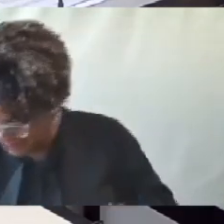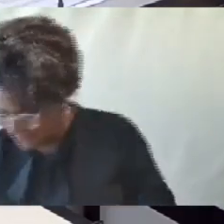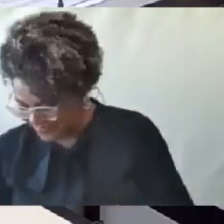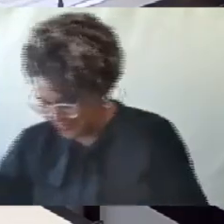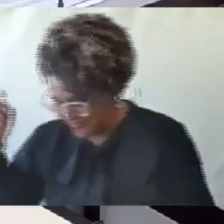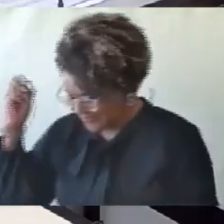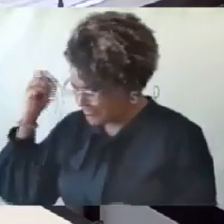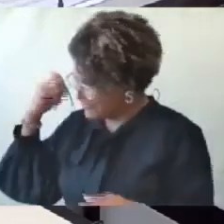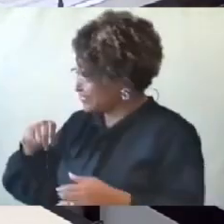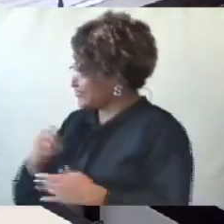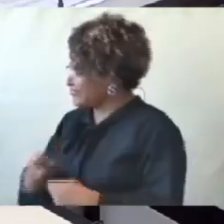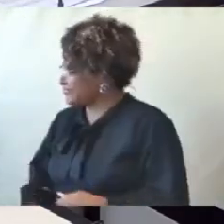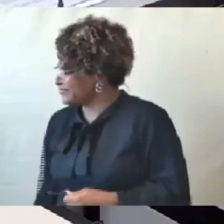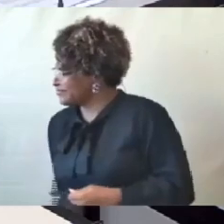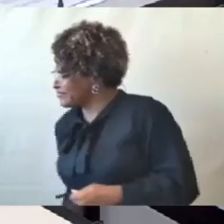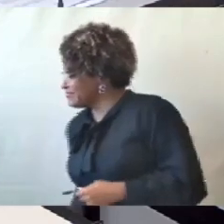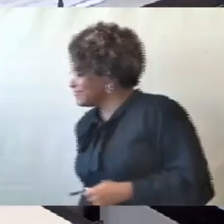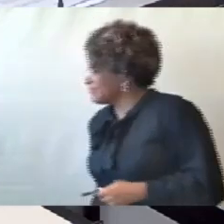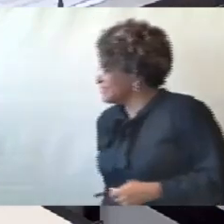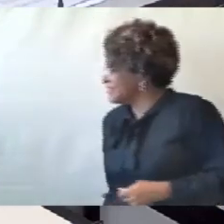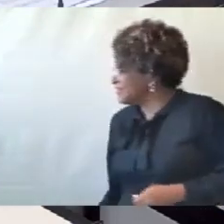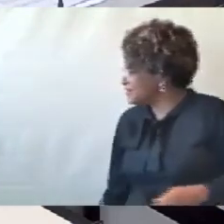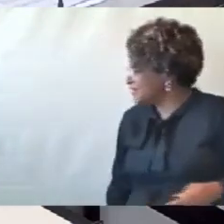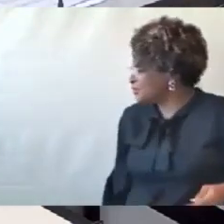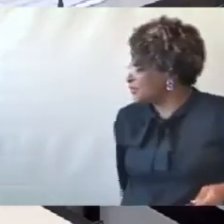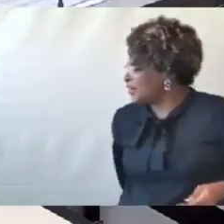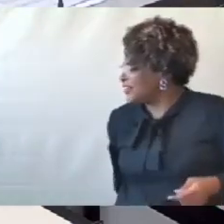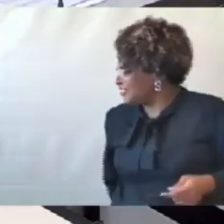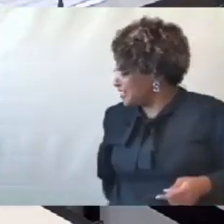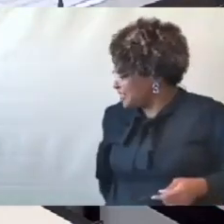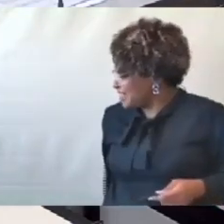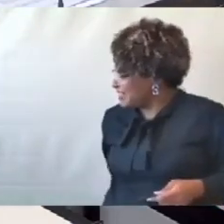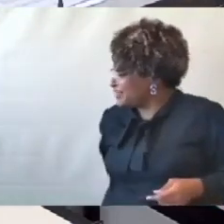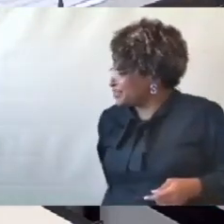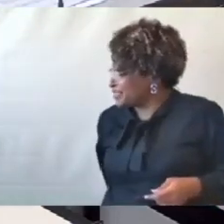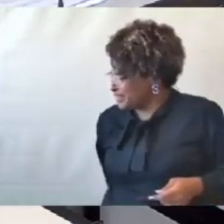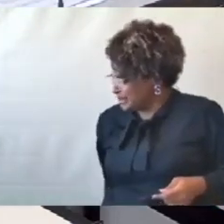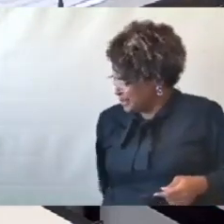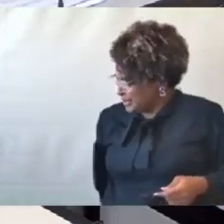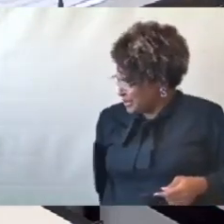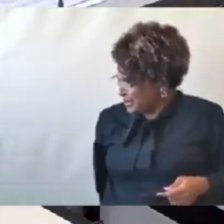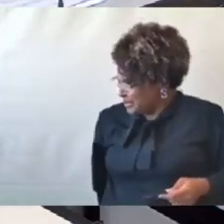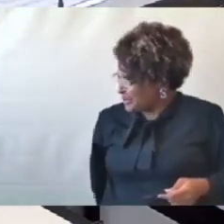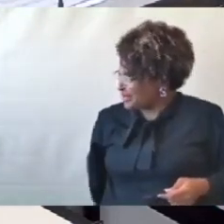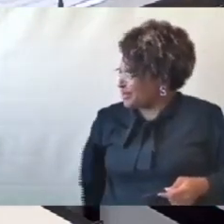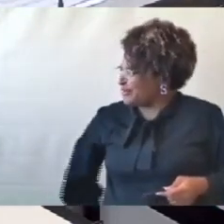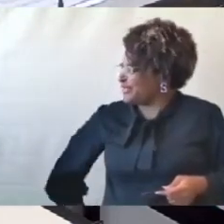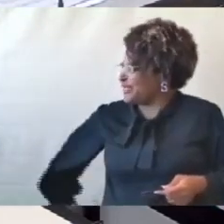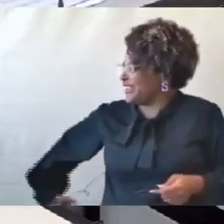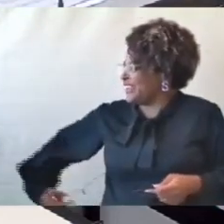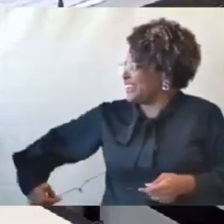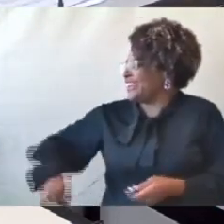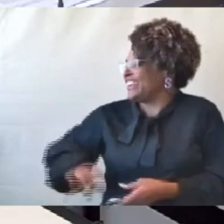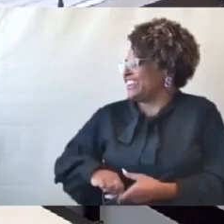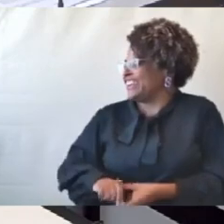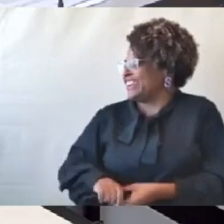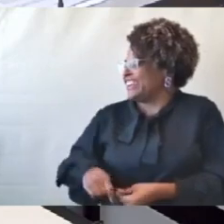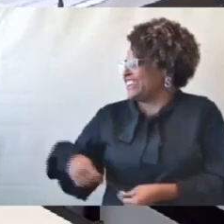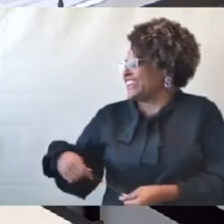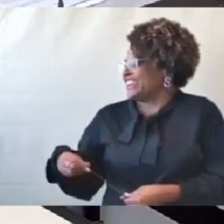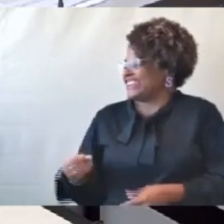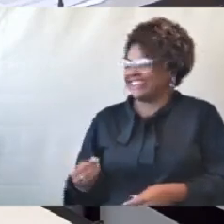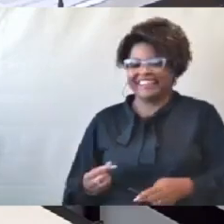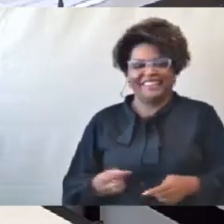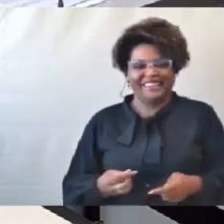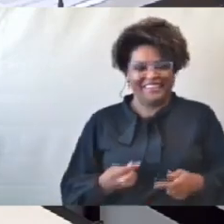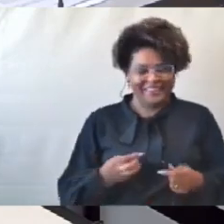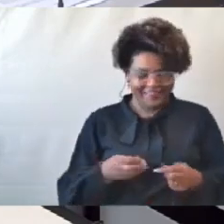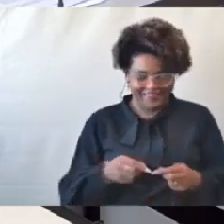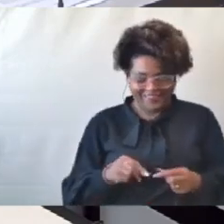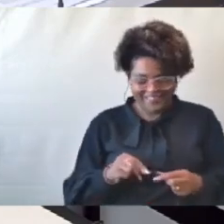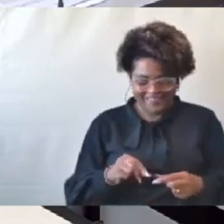dia,